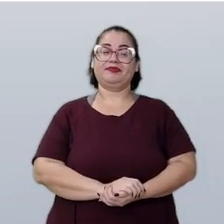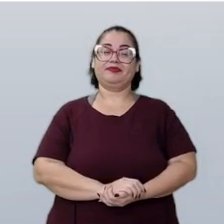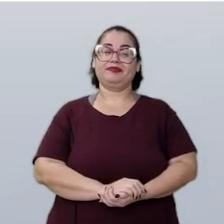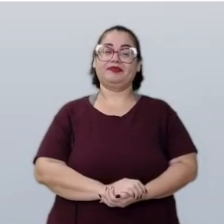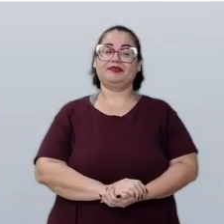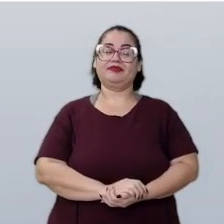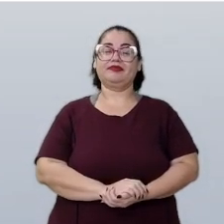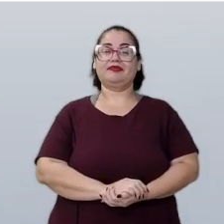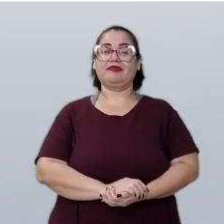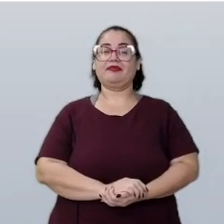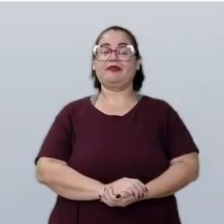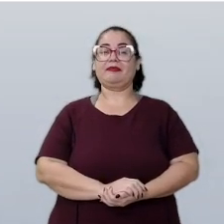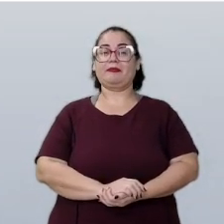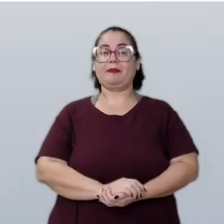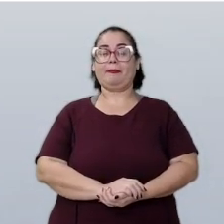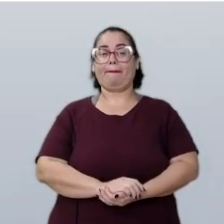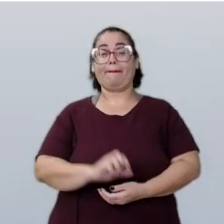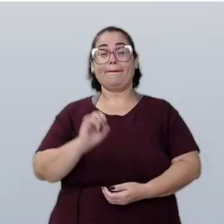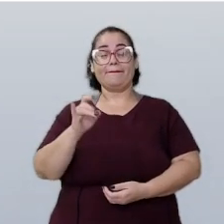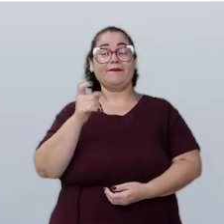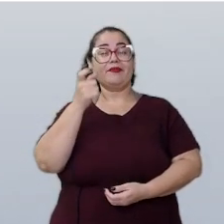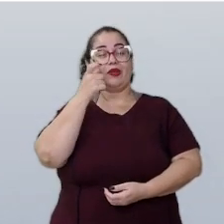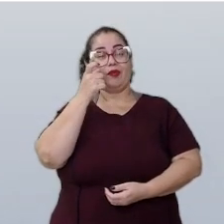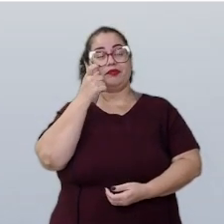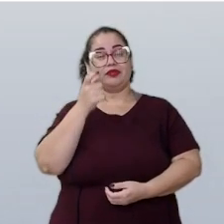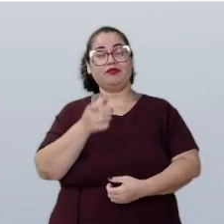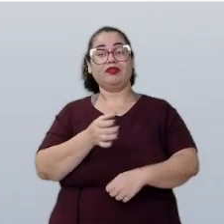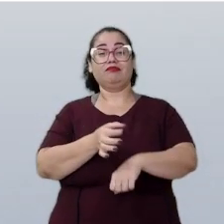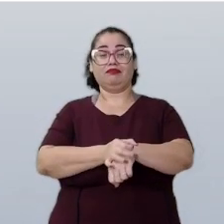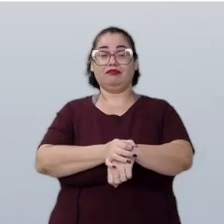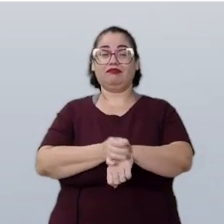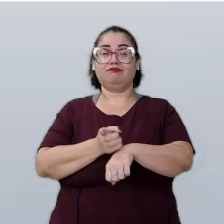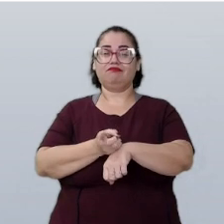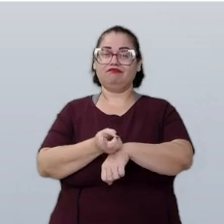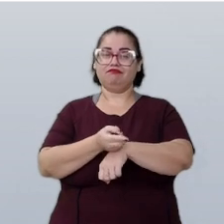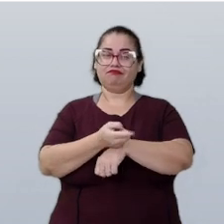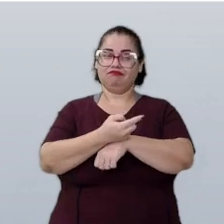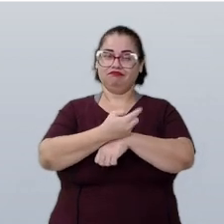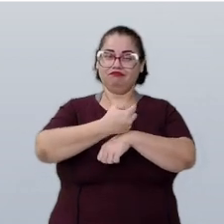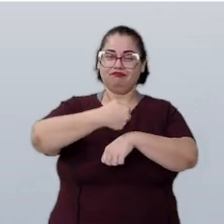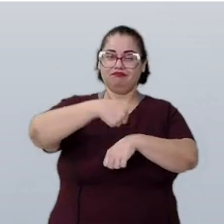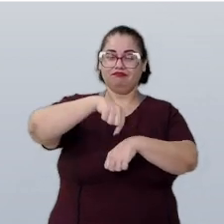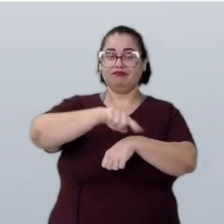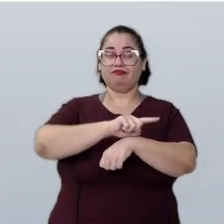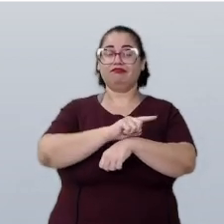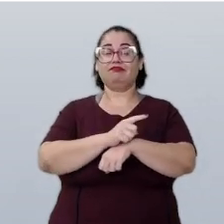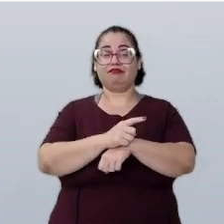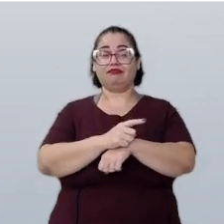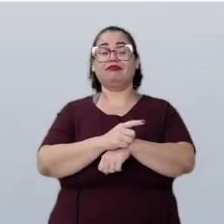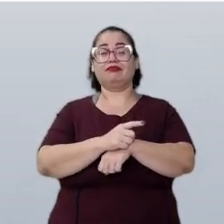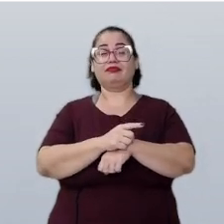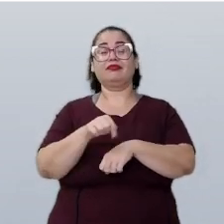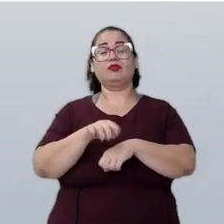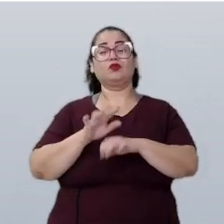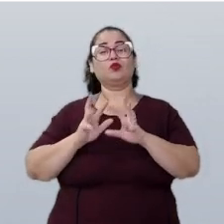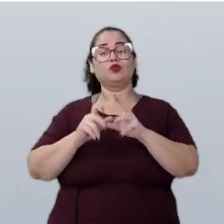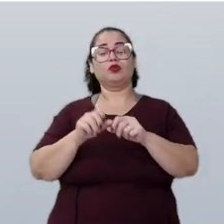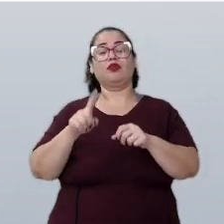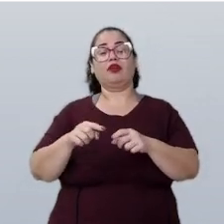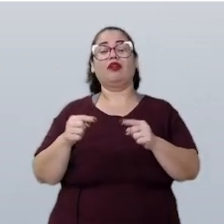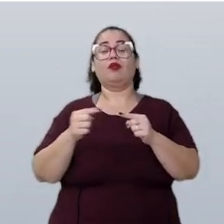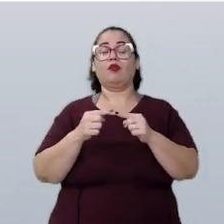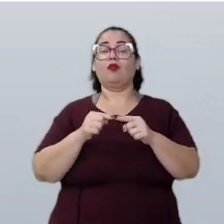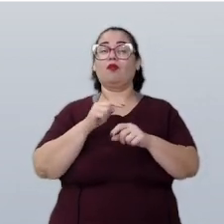Se observarmos o relógio, uma volta completa do ponteiro médio equivale